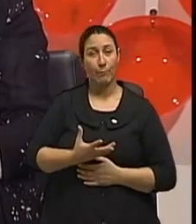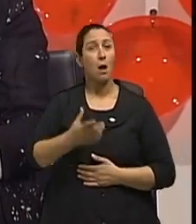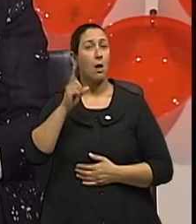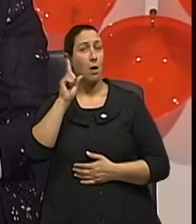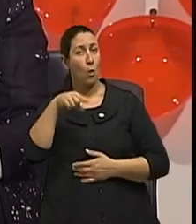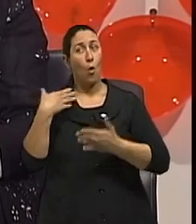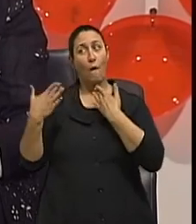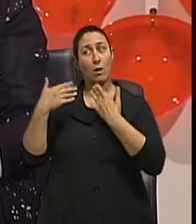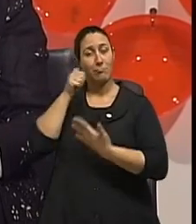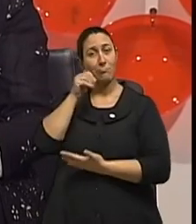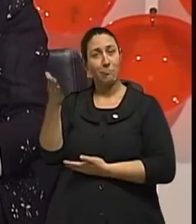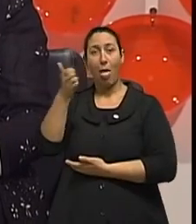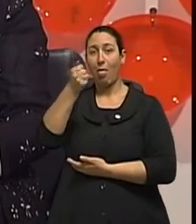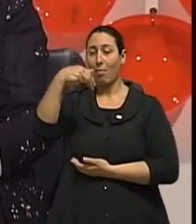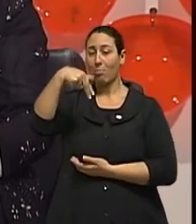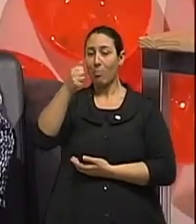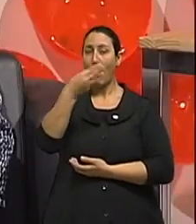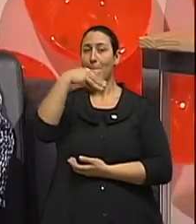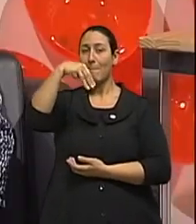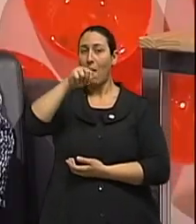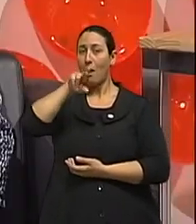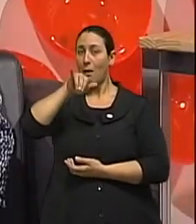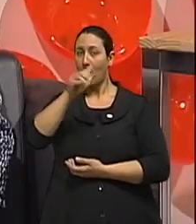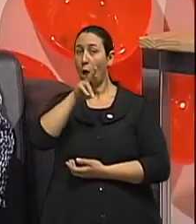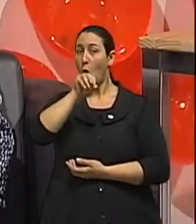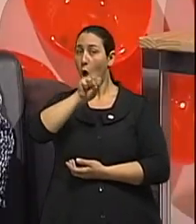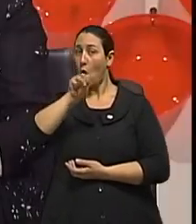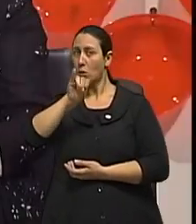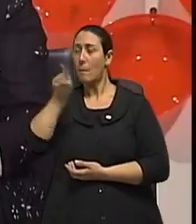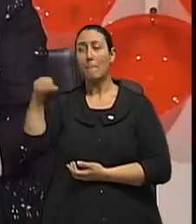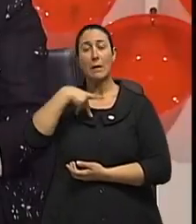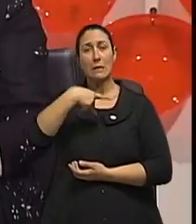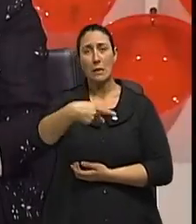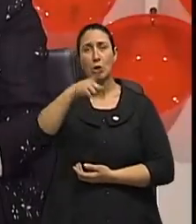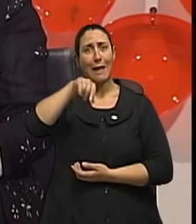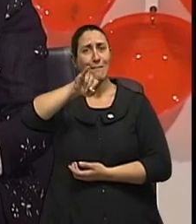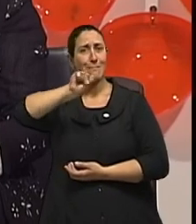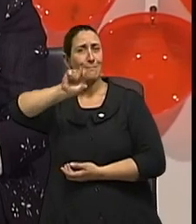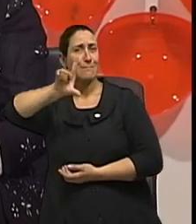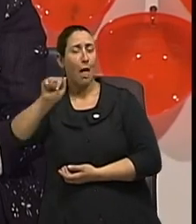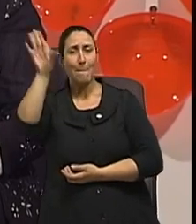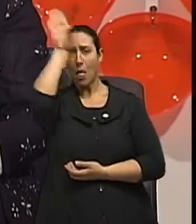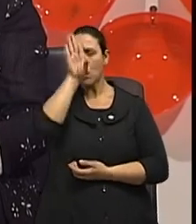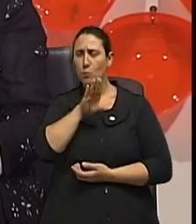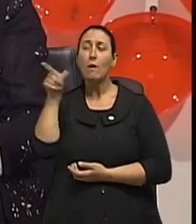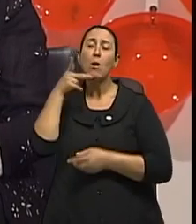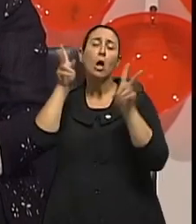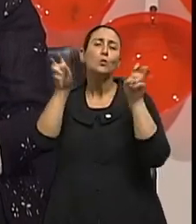com a psicóloga Ana Maria Rossi, presidente da Isma Brasil, falando sobre o estresse e o